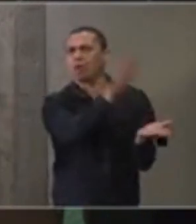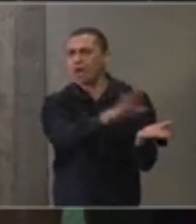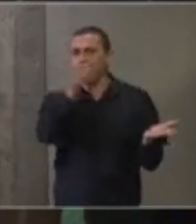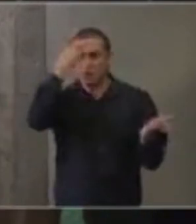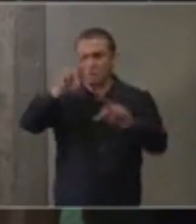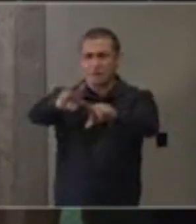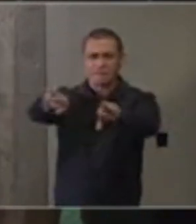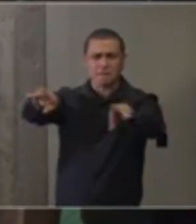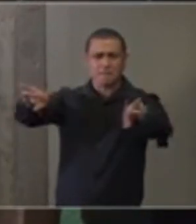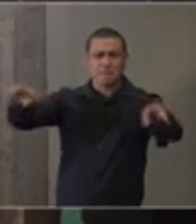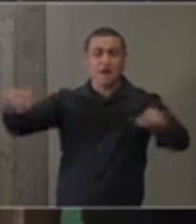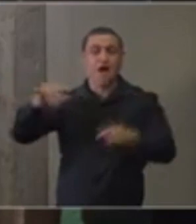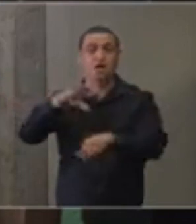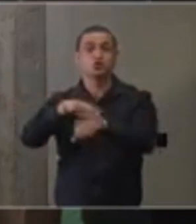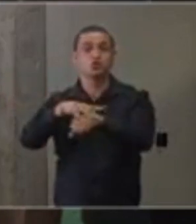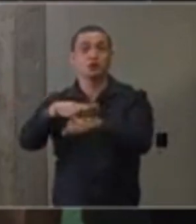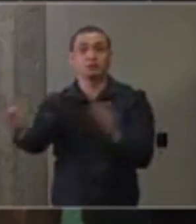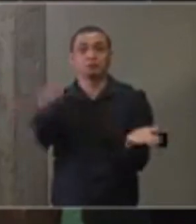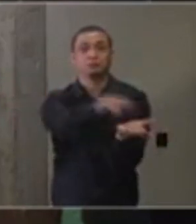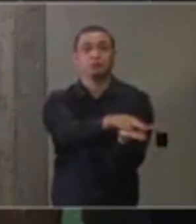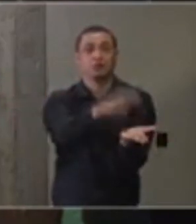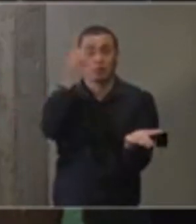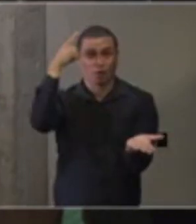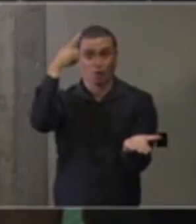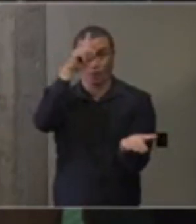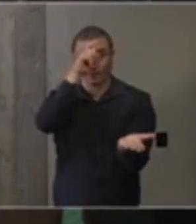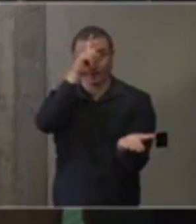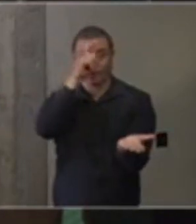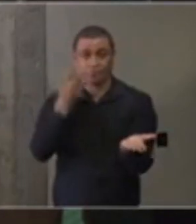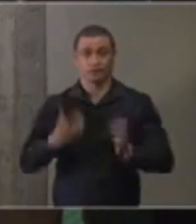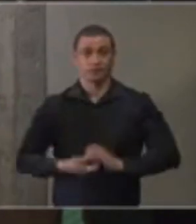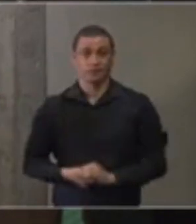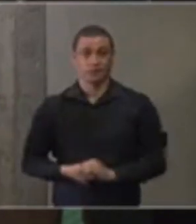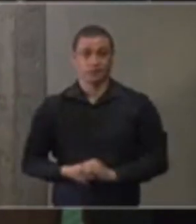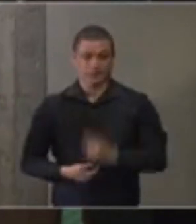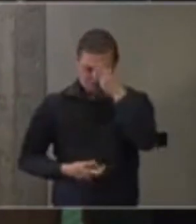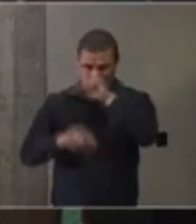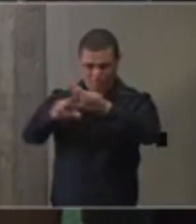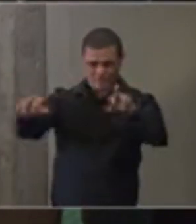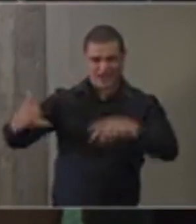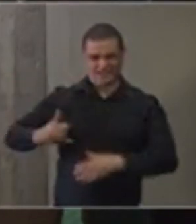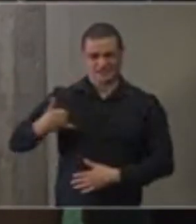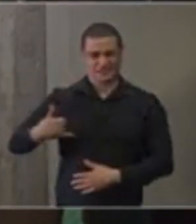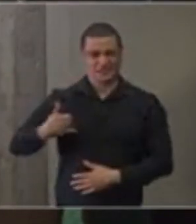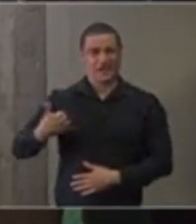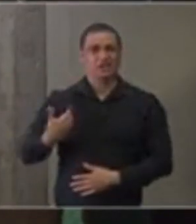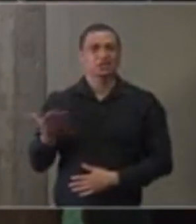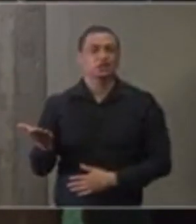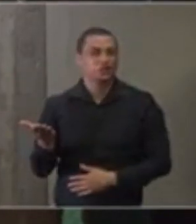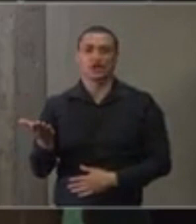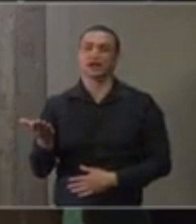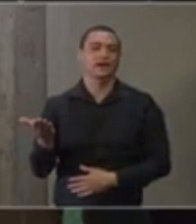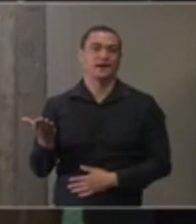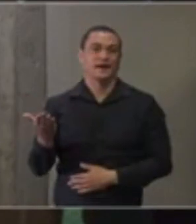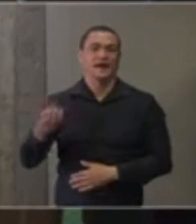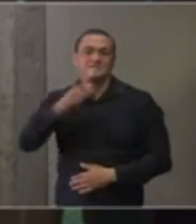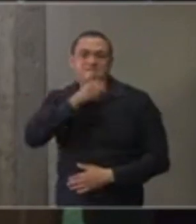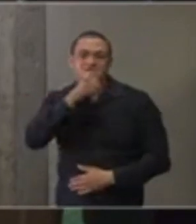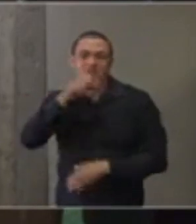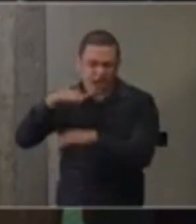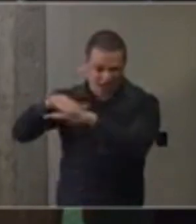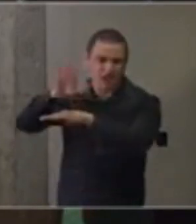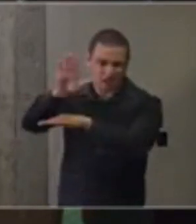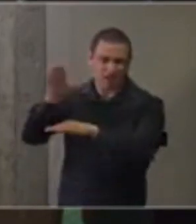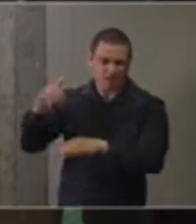muitas dessas pessoas pertencendo às faixas de pessoas mais idosas,